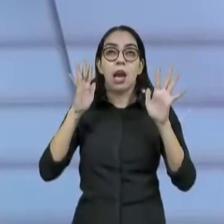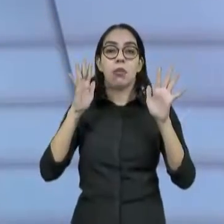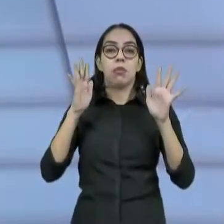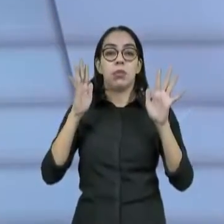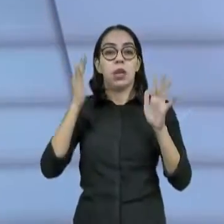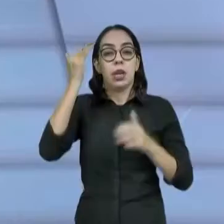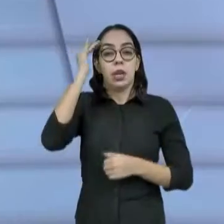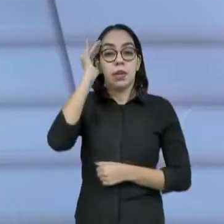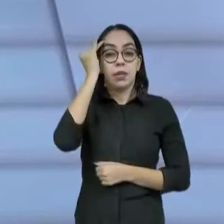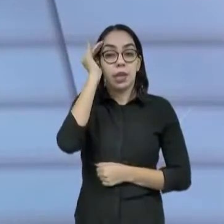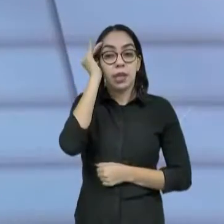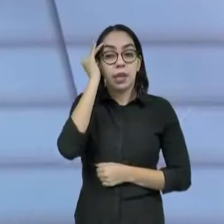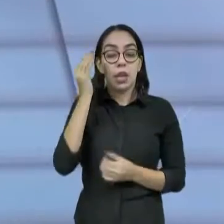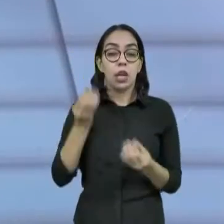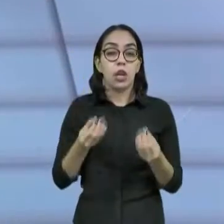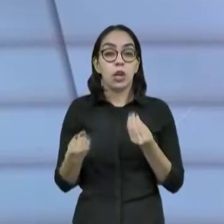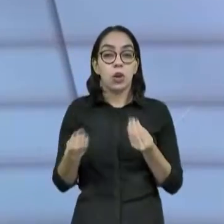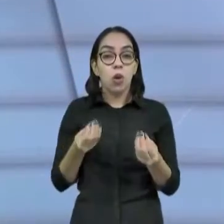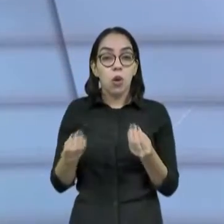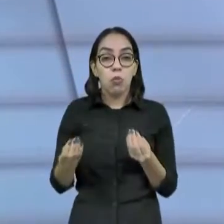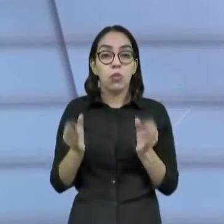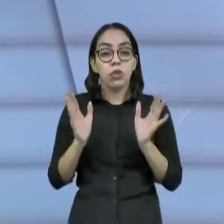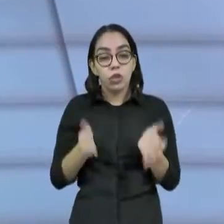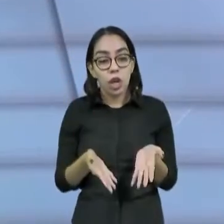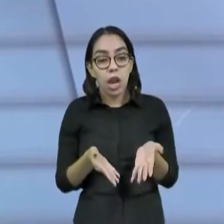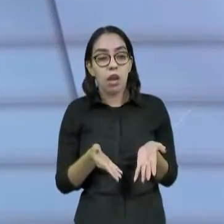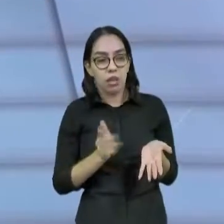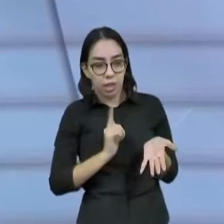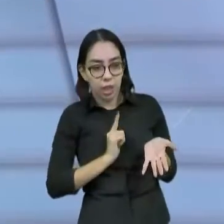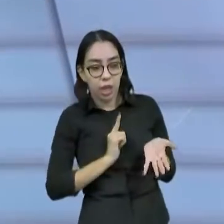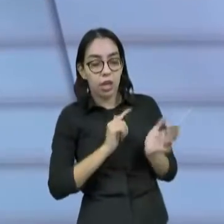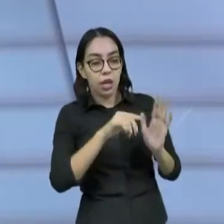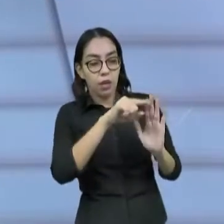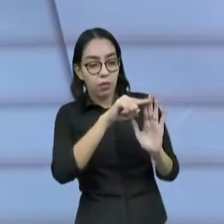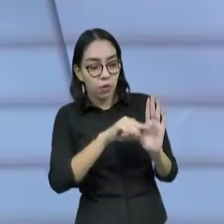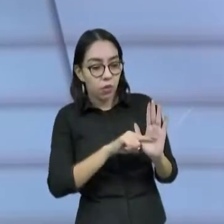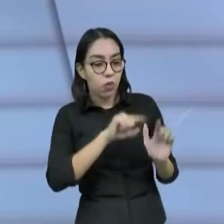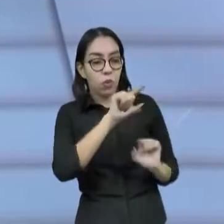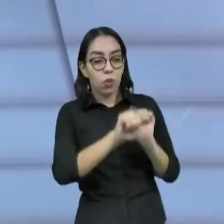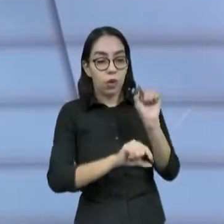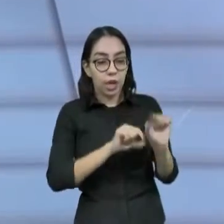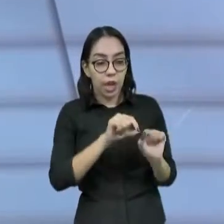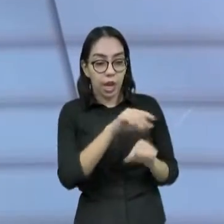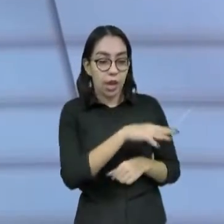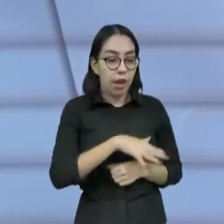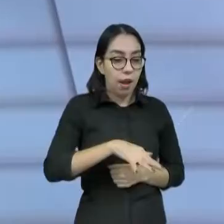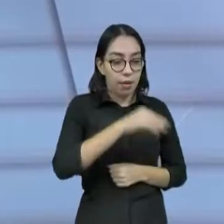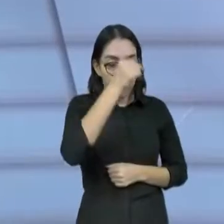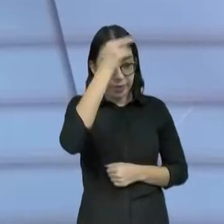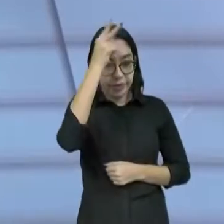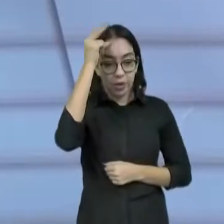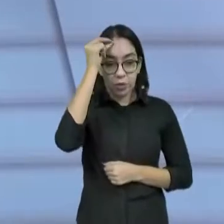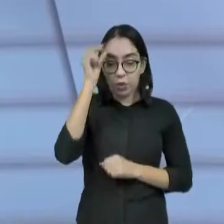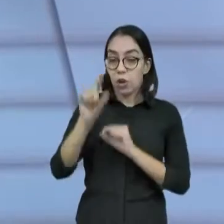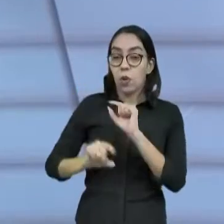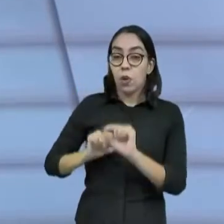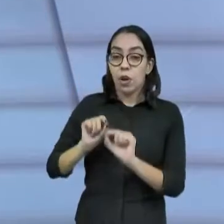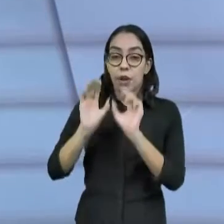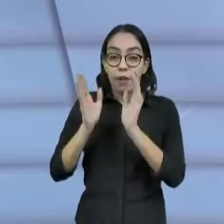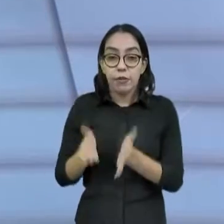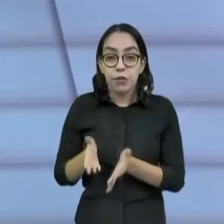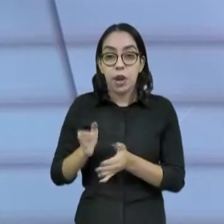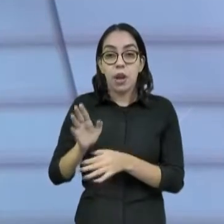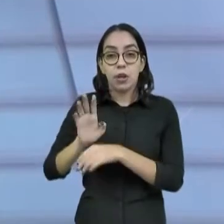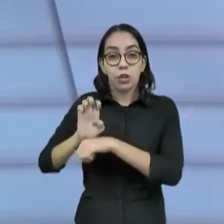iniciativas, como o Marcelo colocou, que já estão acontecendo na Prefeitura, no Governo do Estado, que podem ter uma, podem